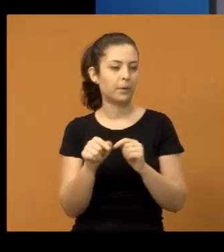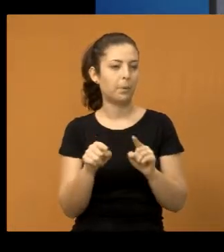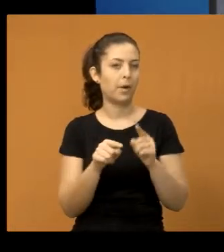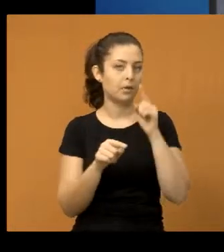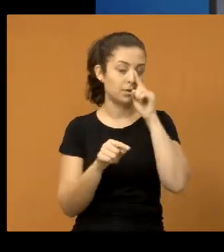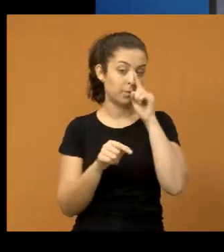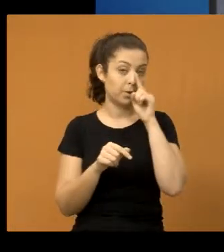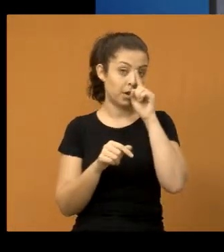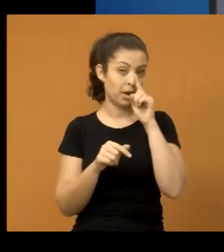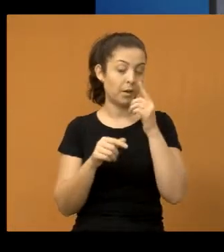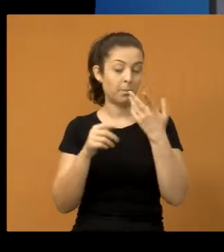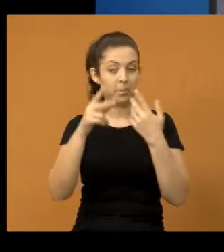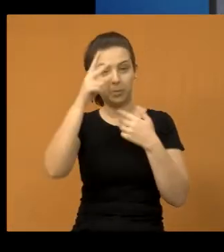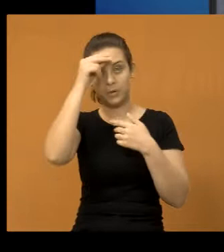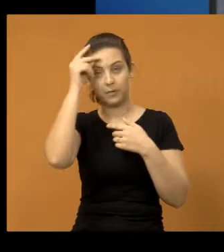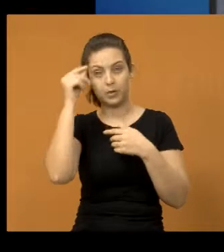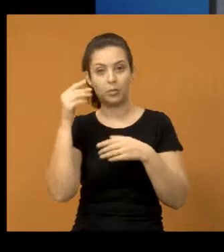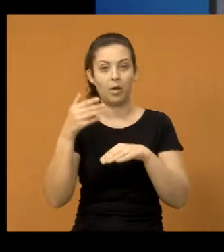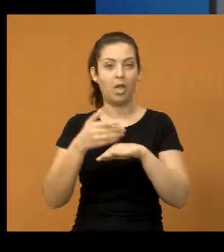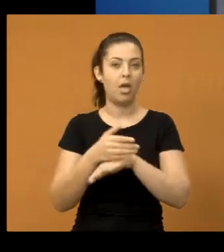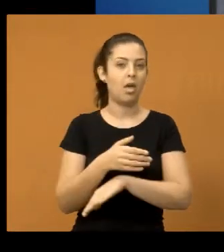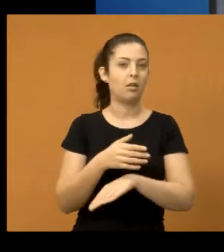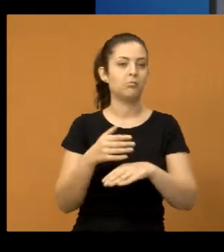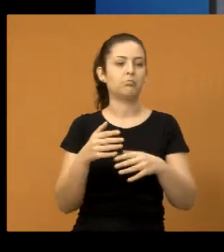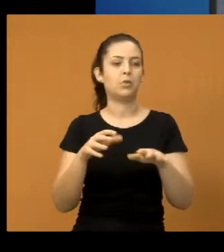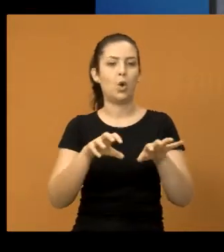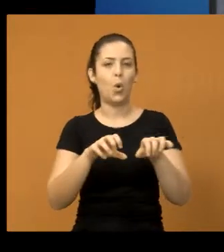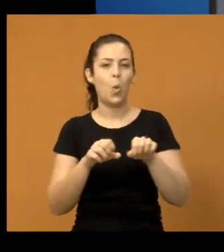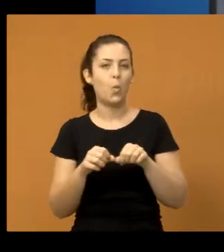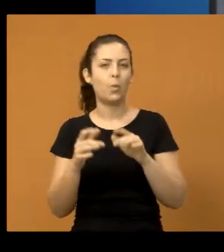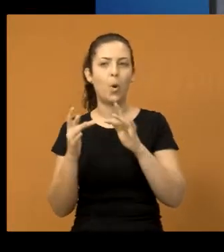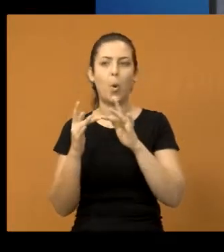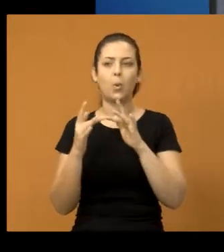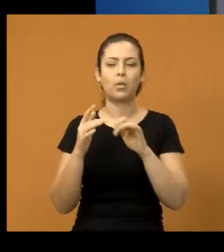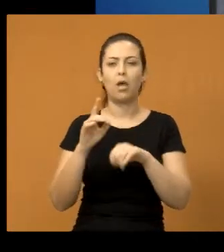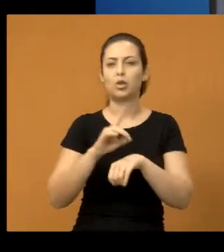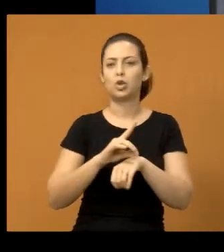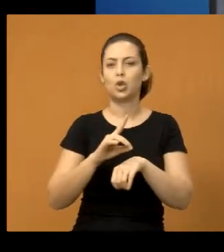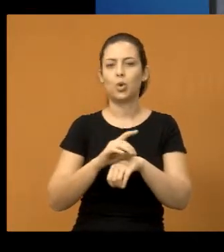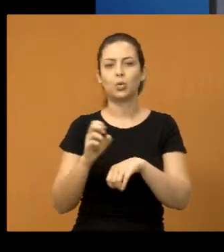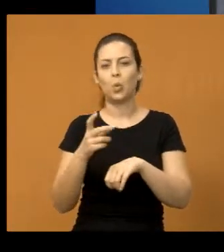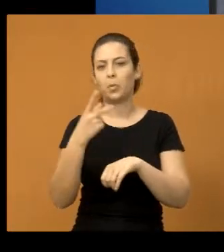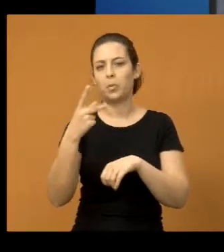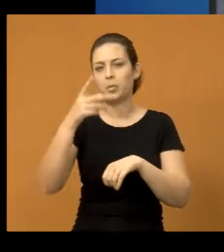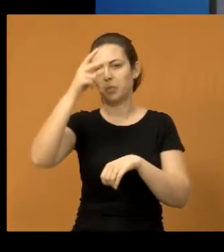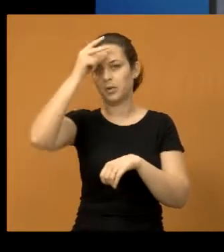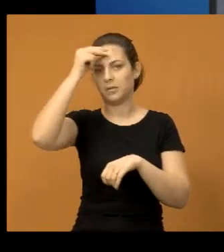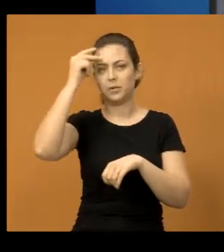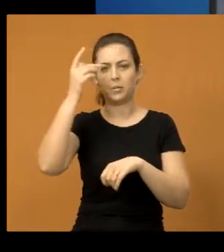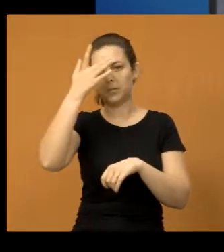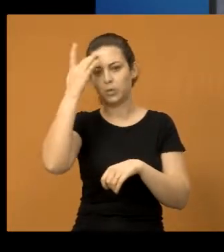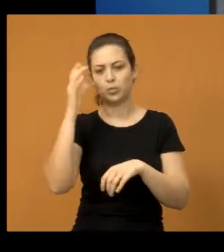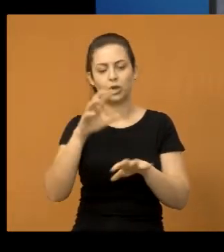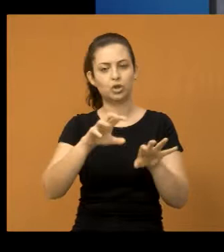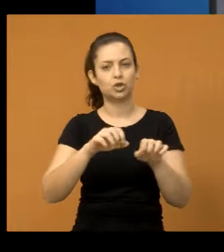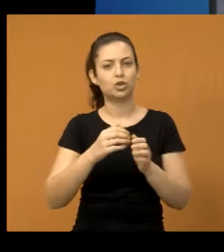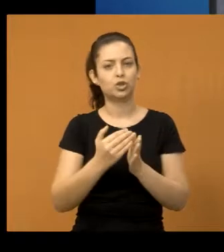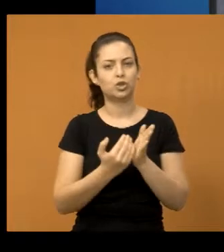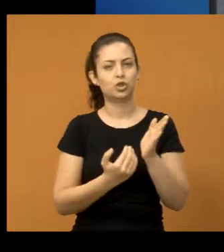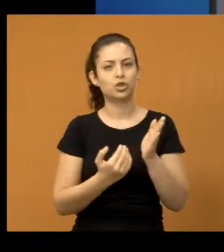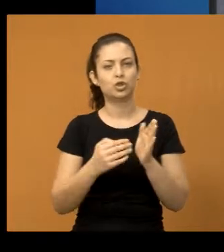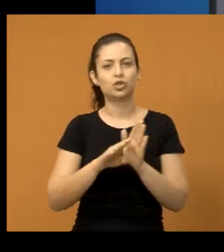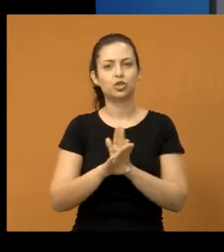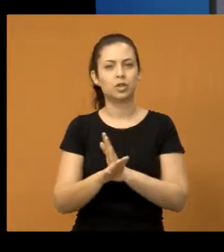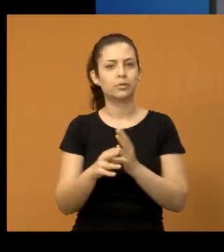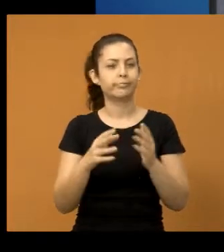mas estamos pedindo à Prefeitura que entre, sei lá, em contato com o proprietário, a própria Prefeitura, alguém tem que retirar aquele destroço de lá